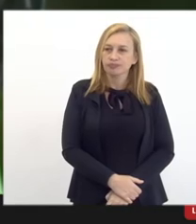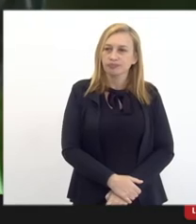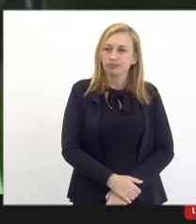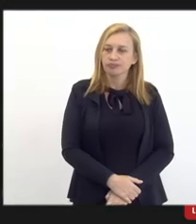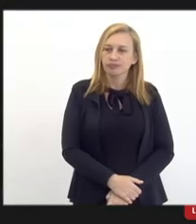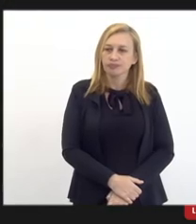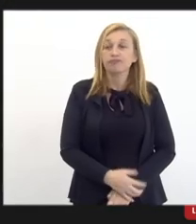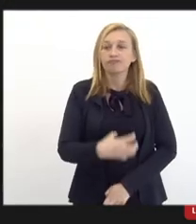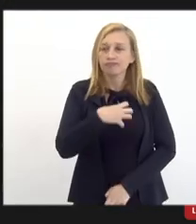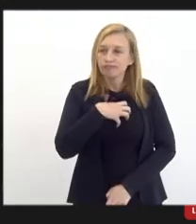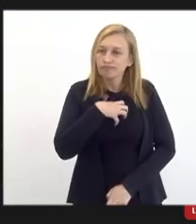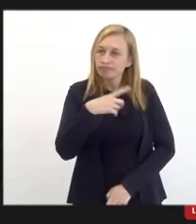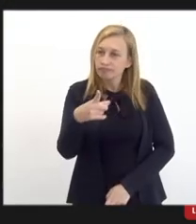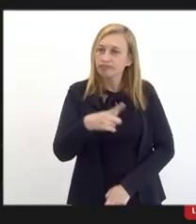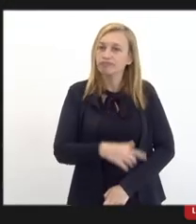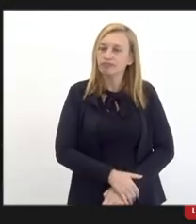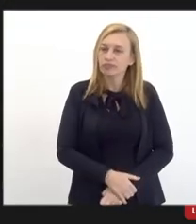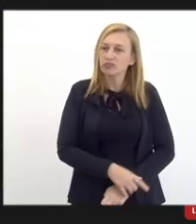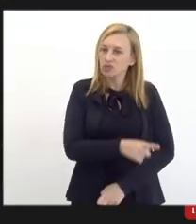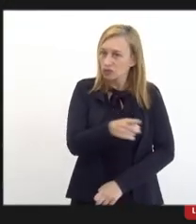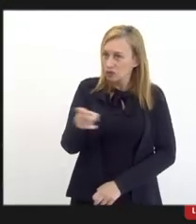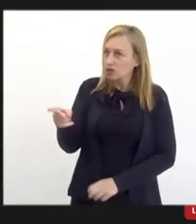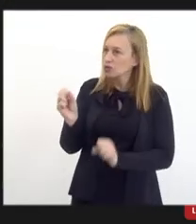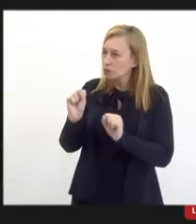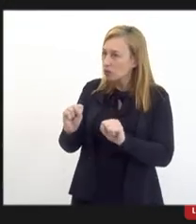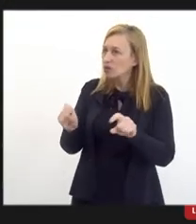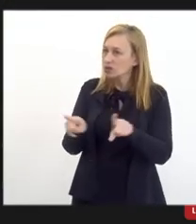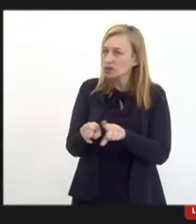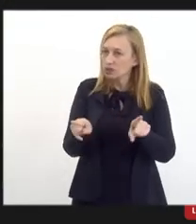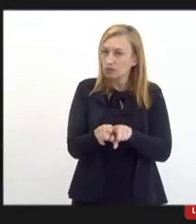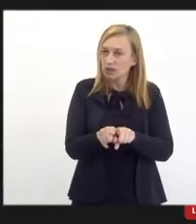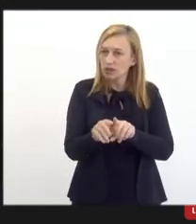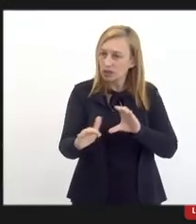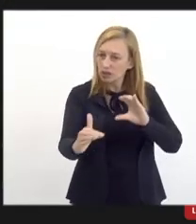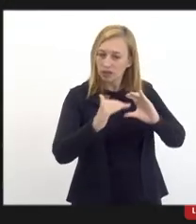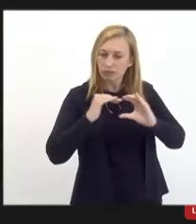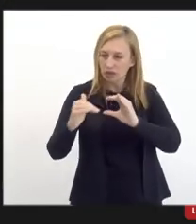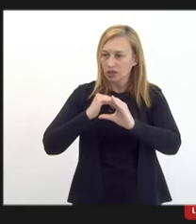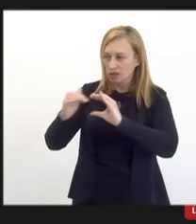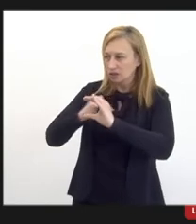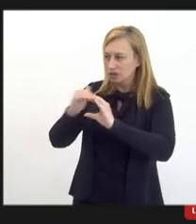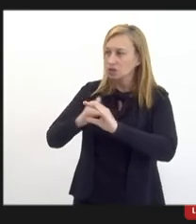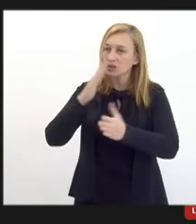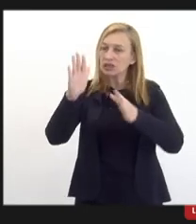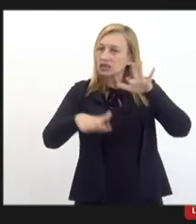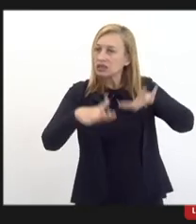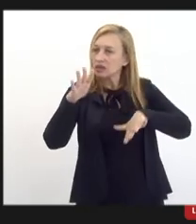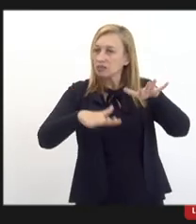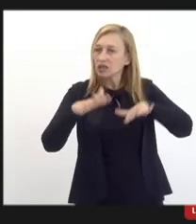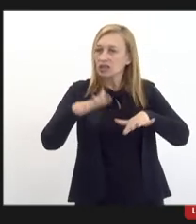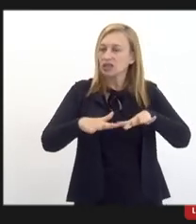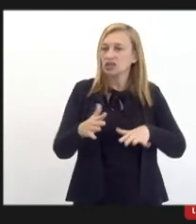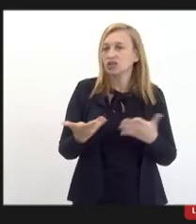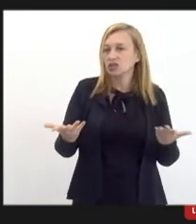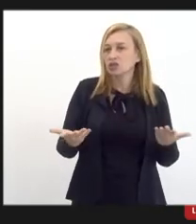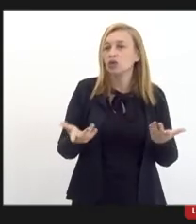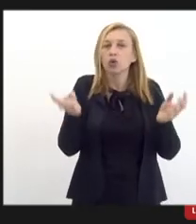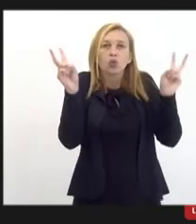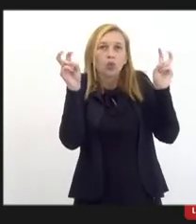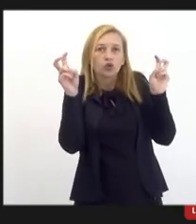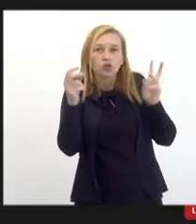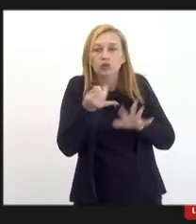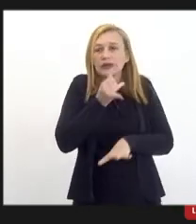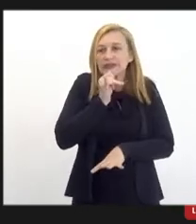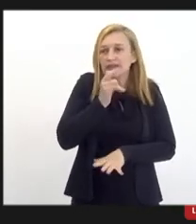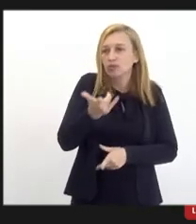E aí, nesse sentido, eu acho que vocês podem também estar nos encaminhando, independente disso, essa questão, por